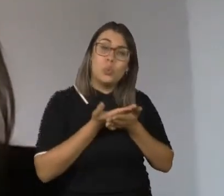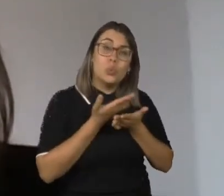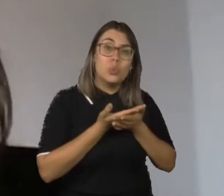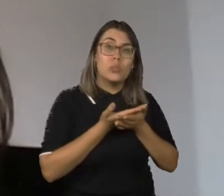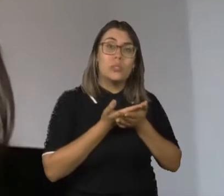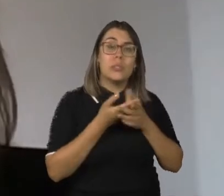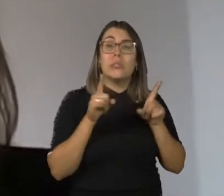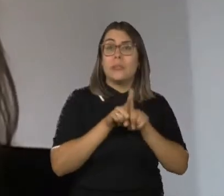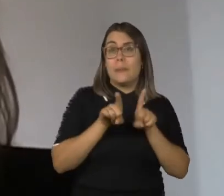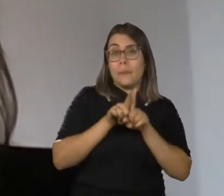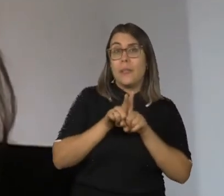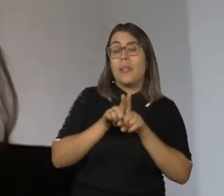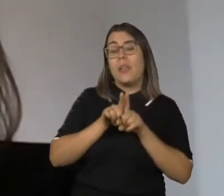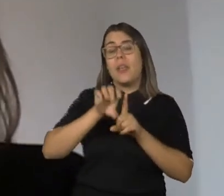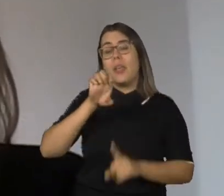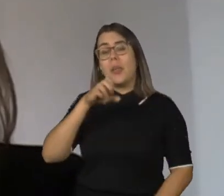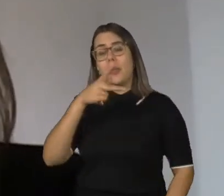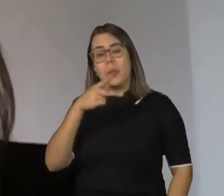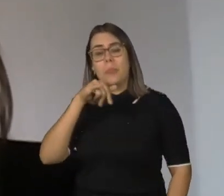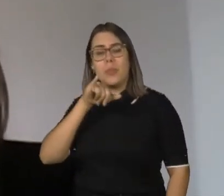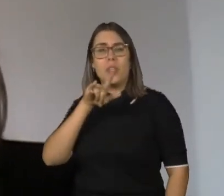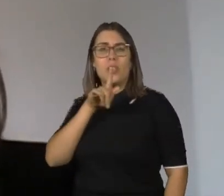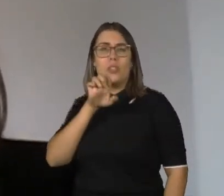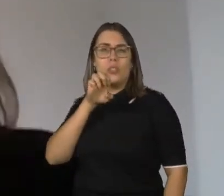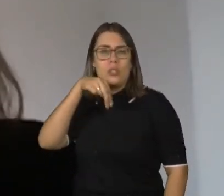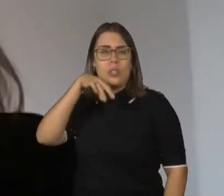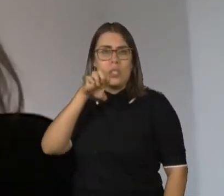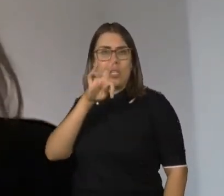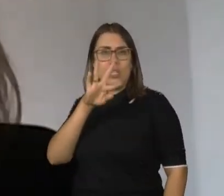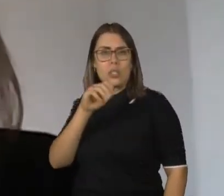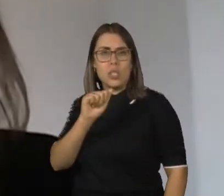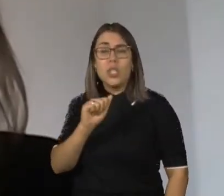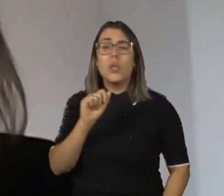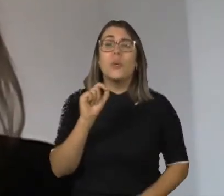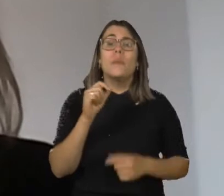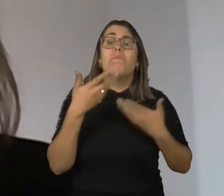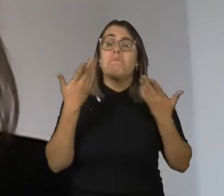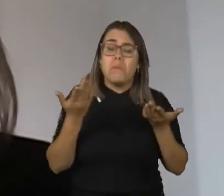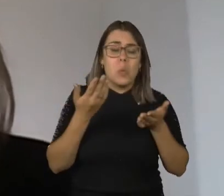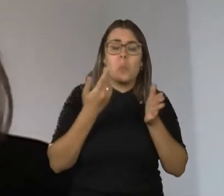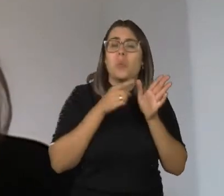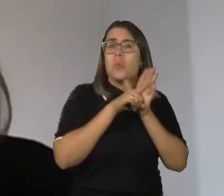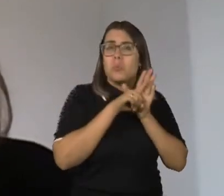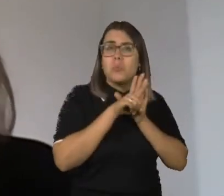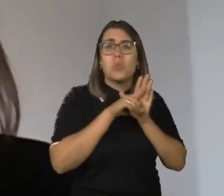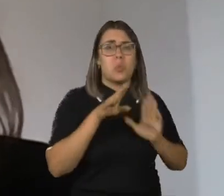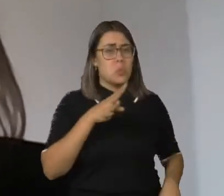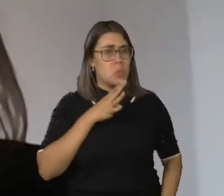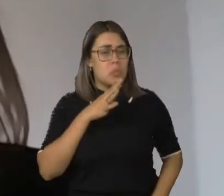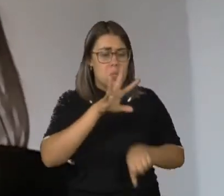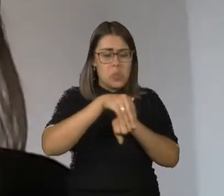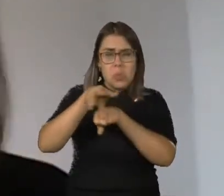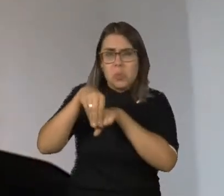em epigenética também, será que para esses campos do conhecimento tão importantes na